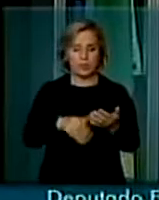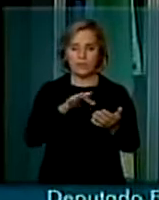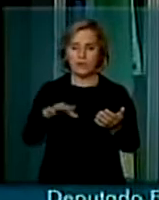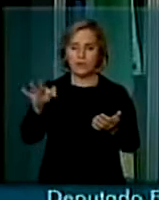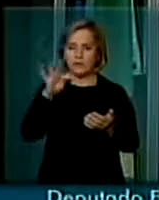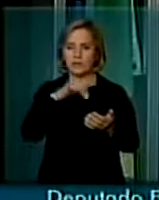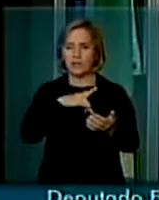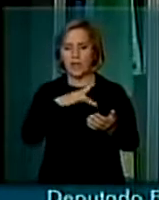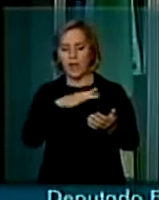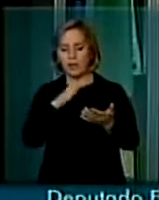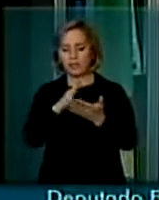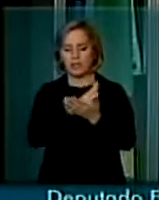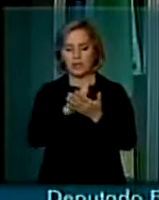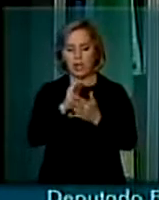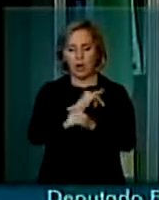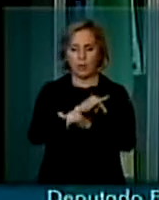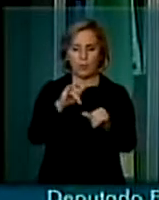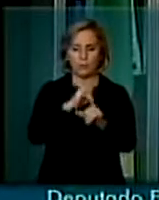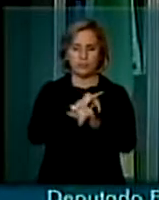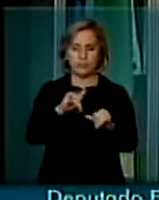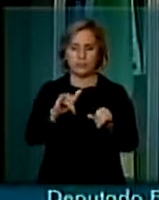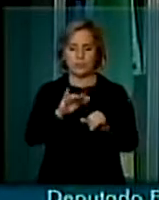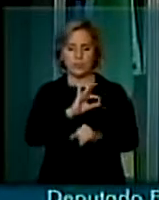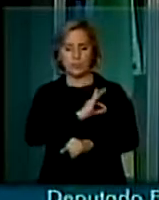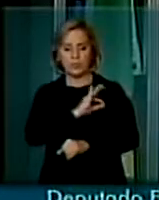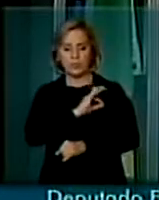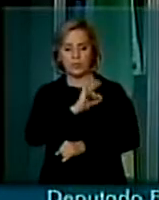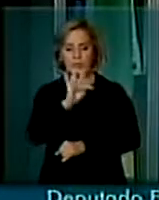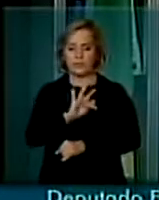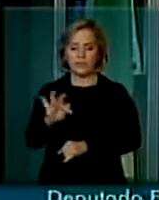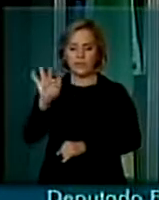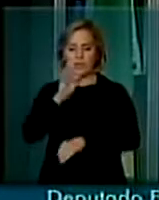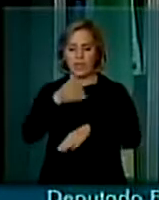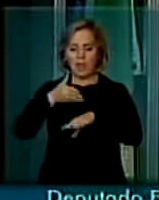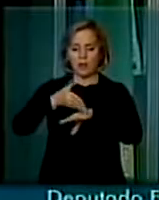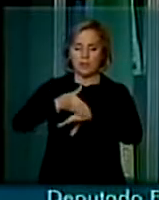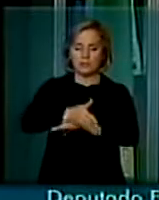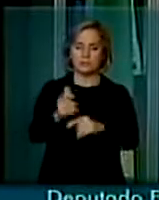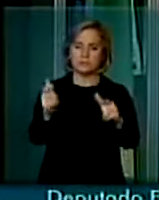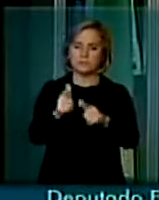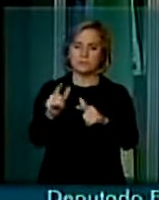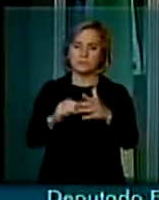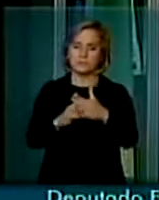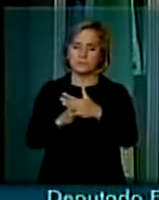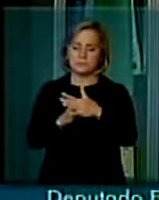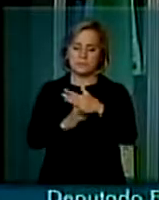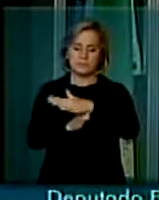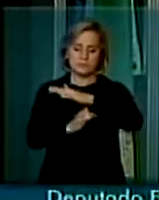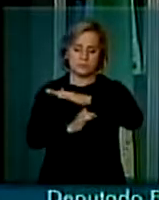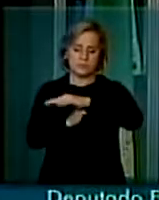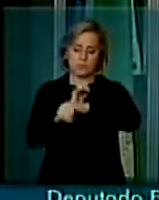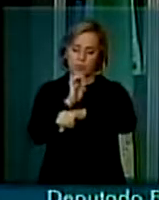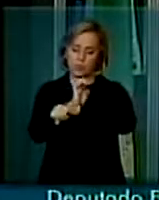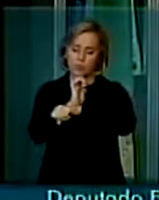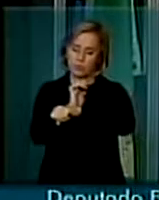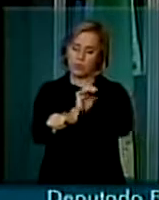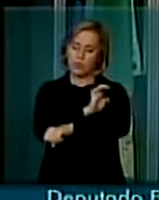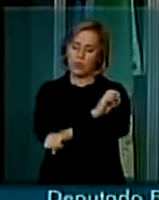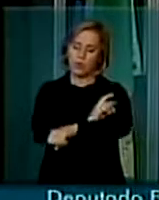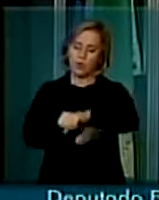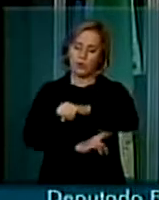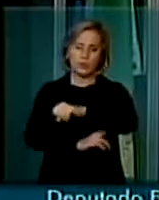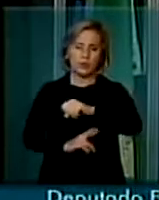de informações, a Polícia Federal está atuando em Rondônia, também nessa região. Não há necessidade, está